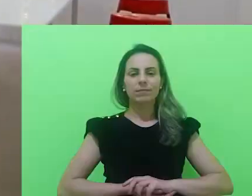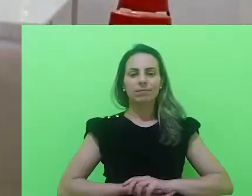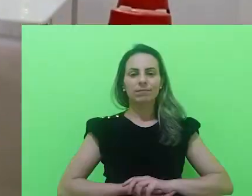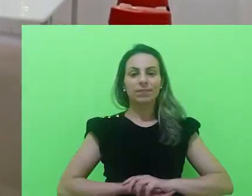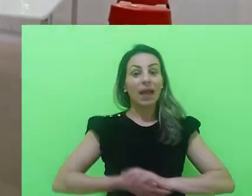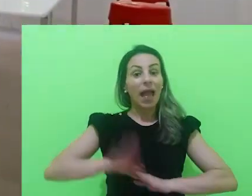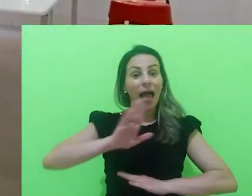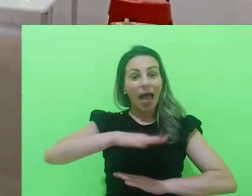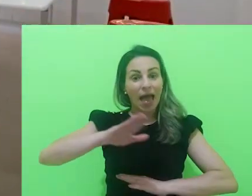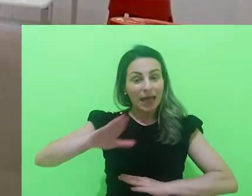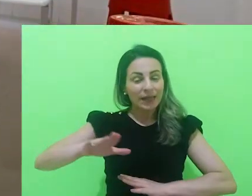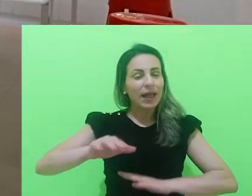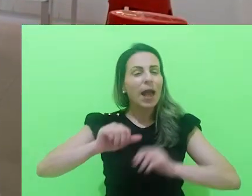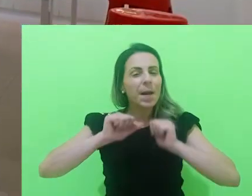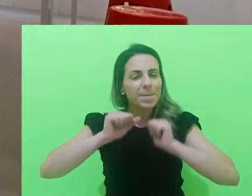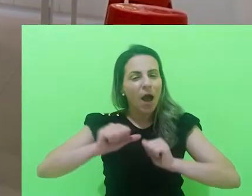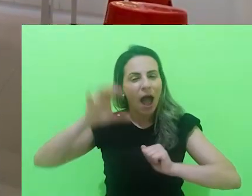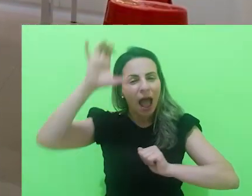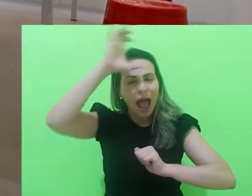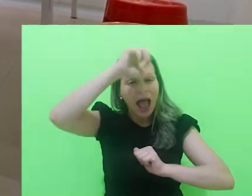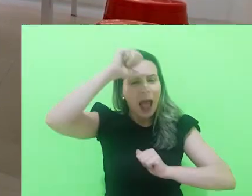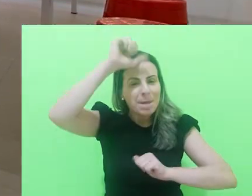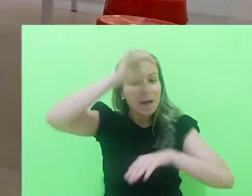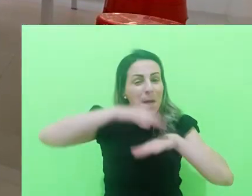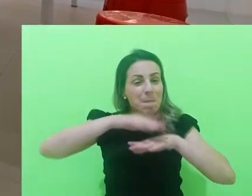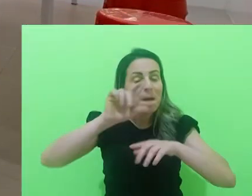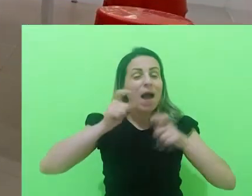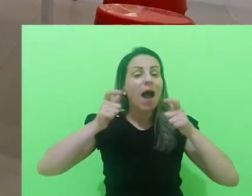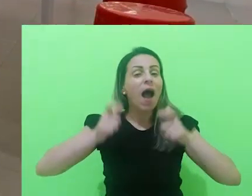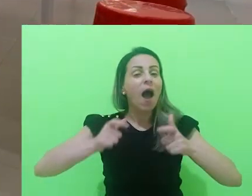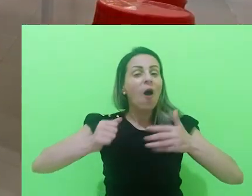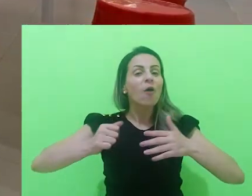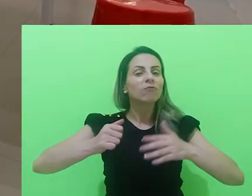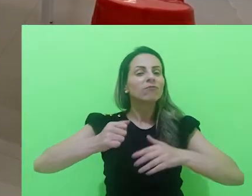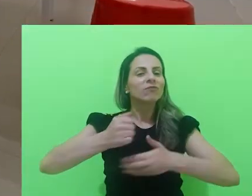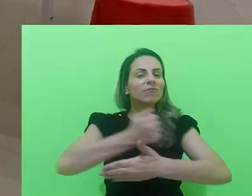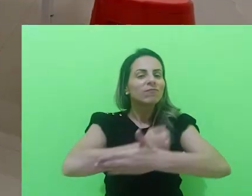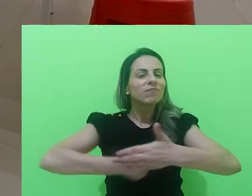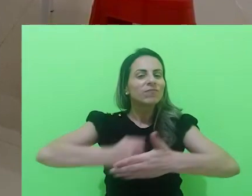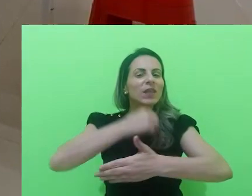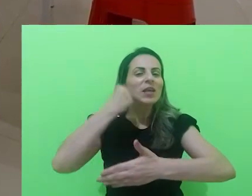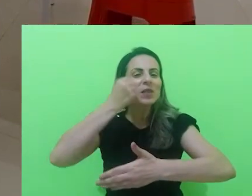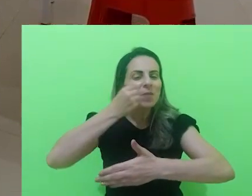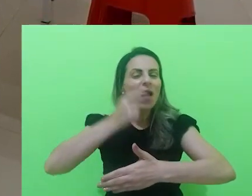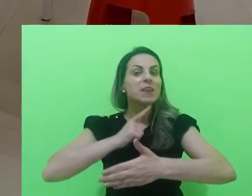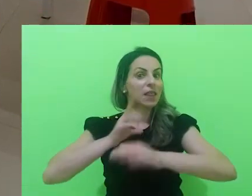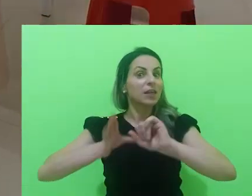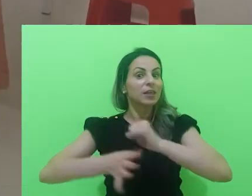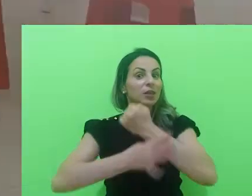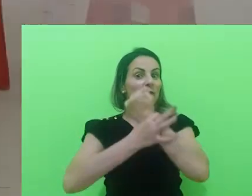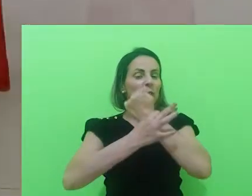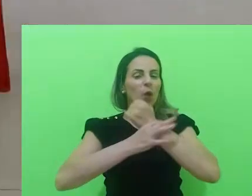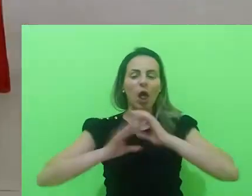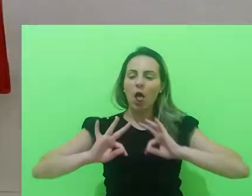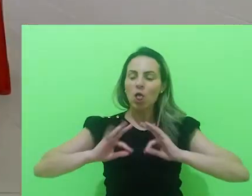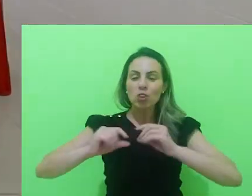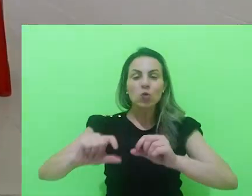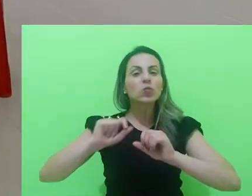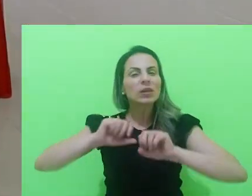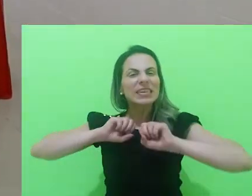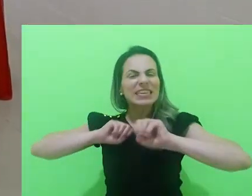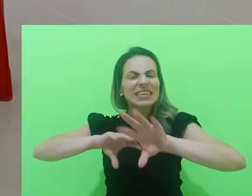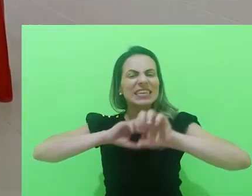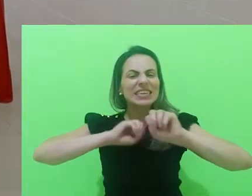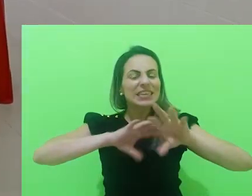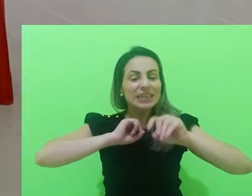As crianças podem aprender muito na nossa cozinha experimental e com toda segurança. Tudo pode virar